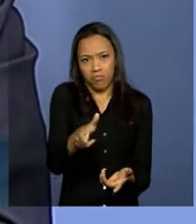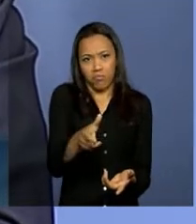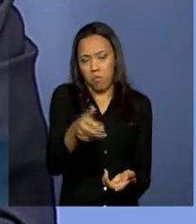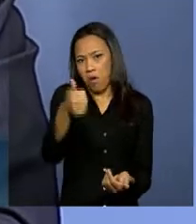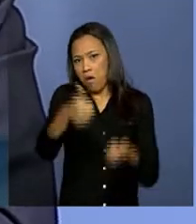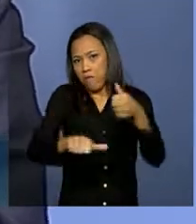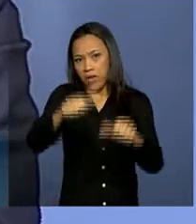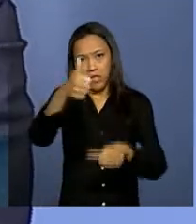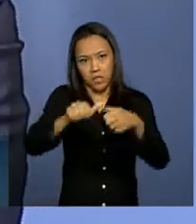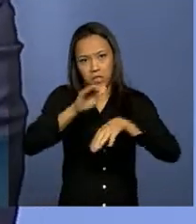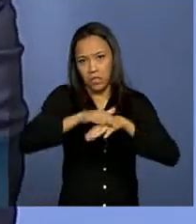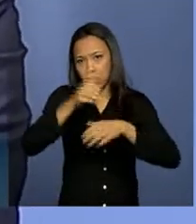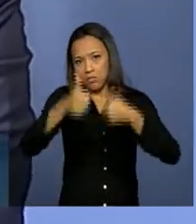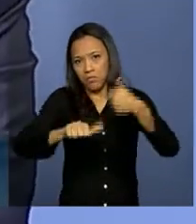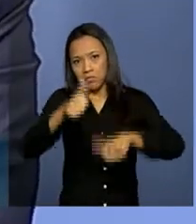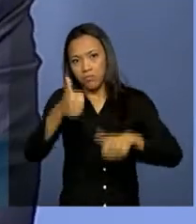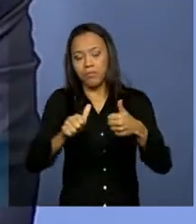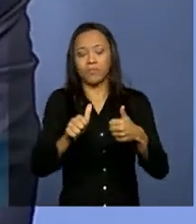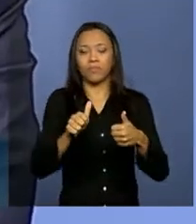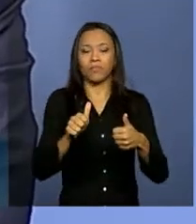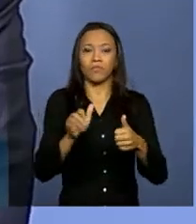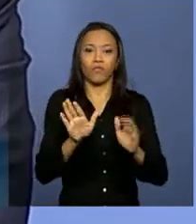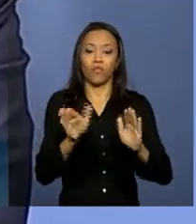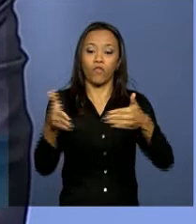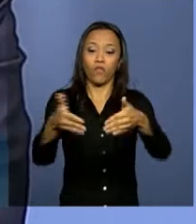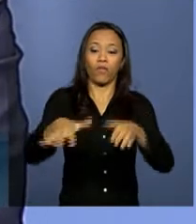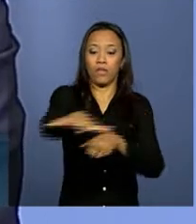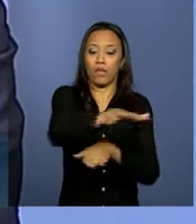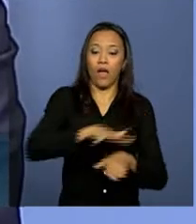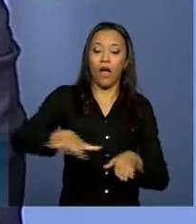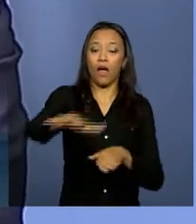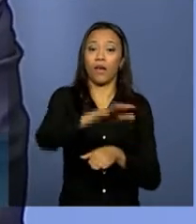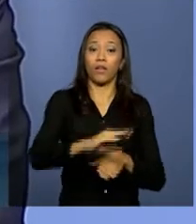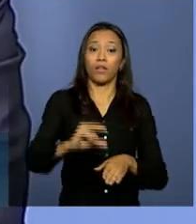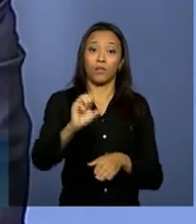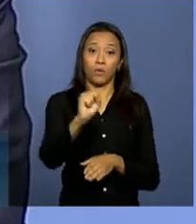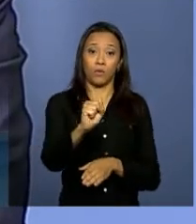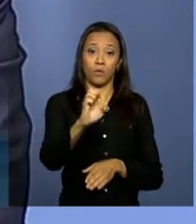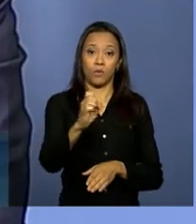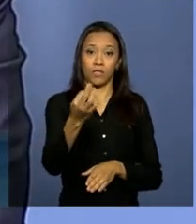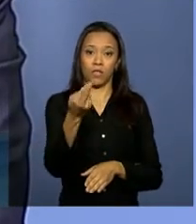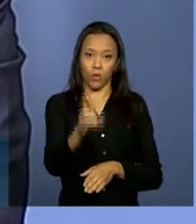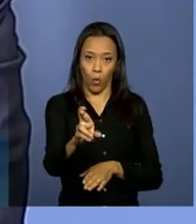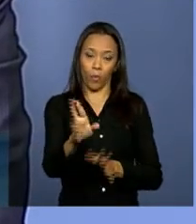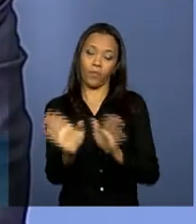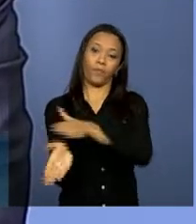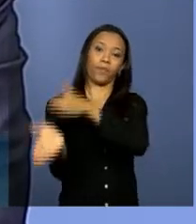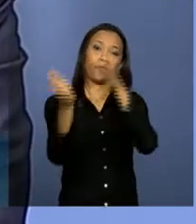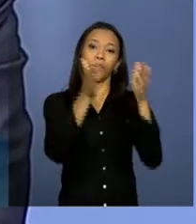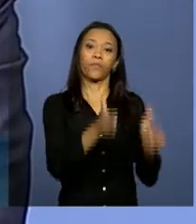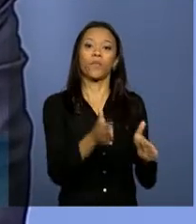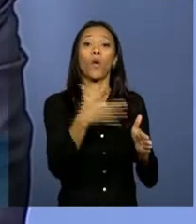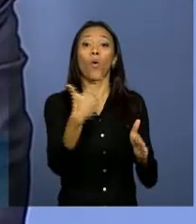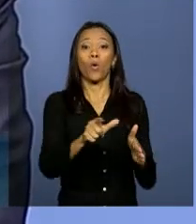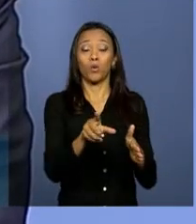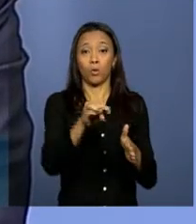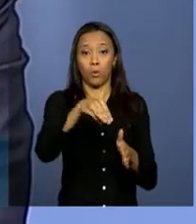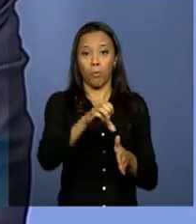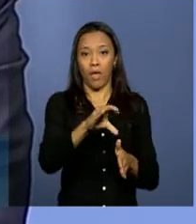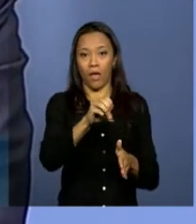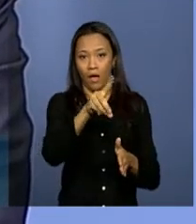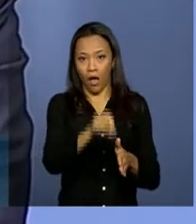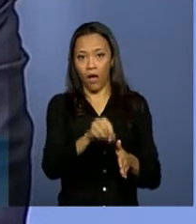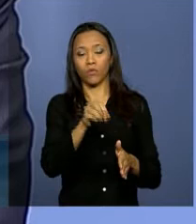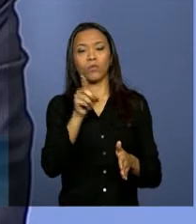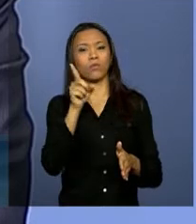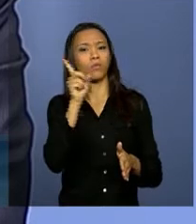completa do próprio desempenho do setor exportador. Com relação ao mercado americano, nós temos traduzido isso desde